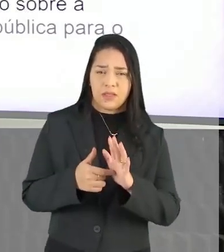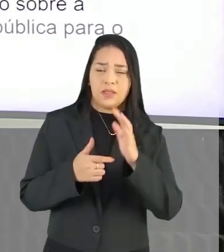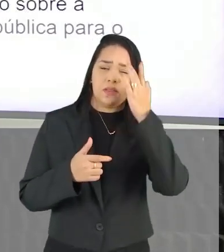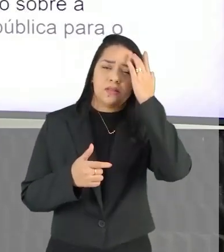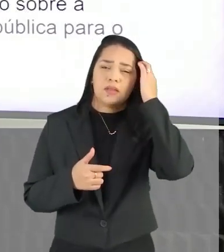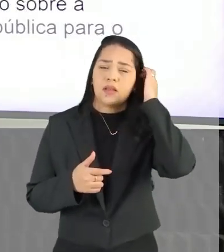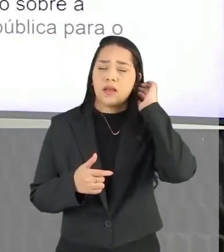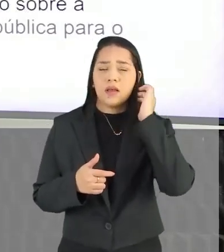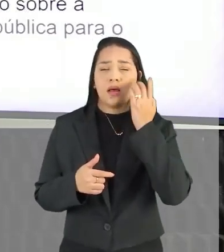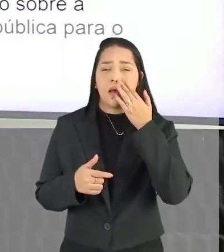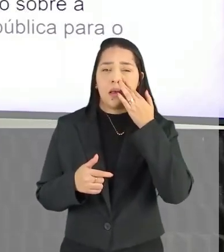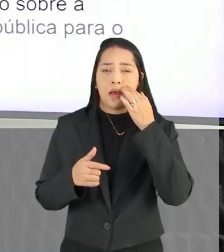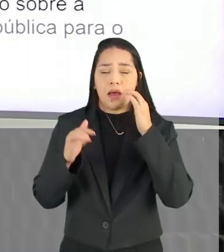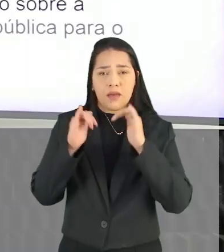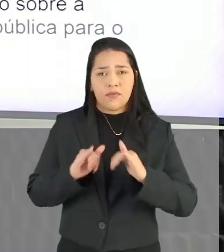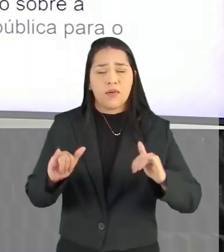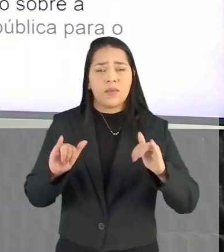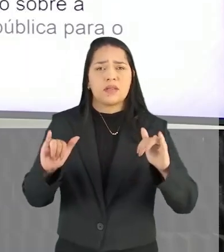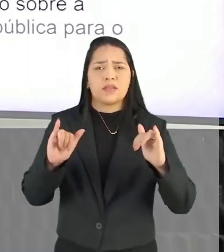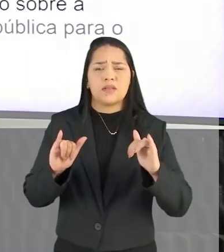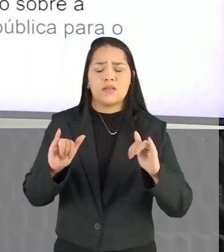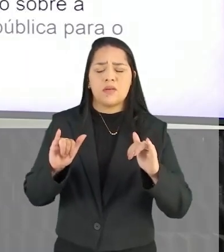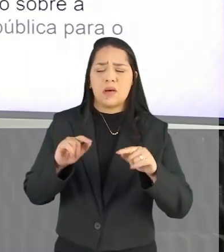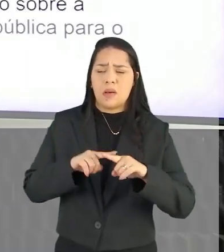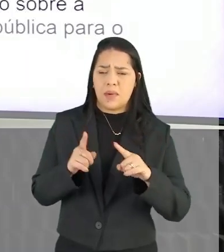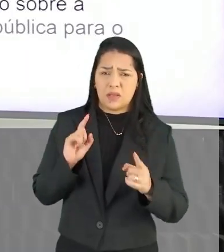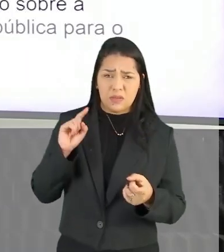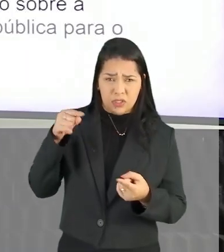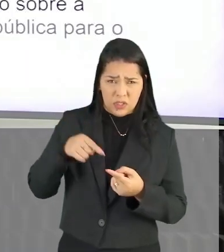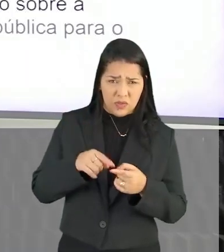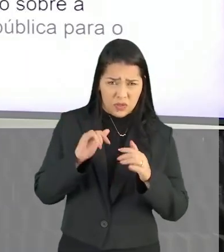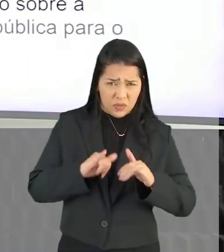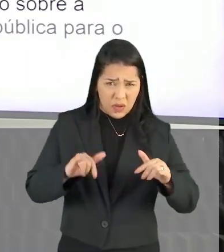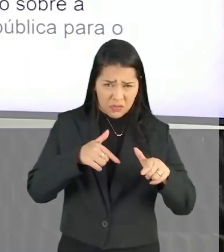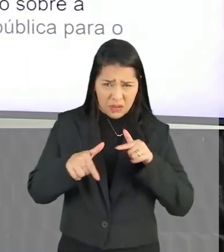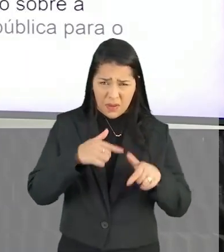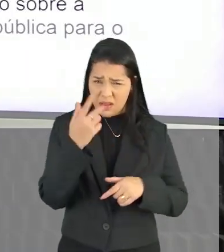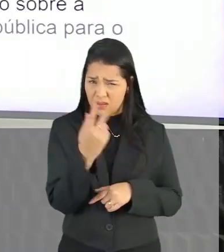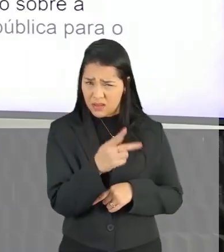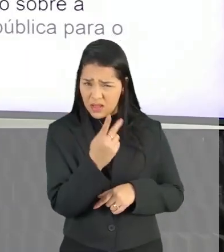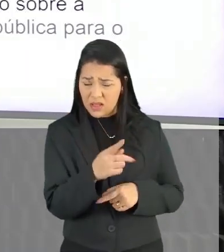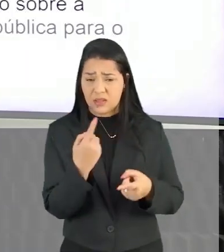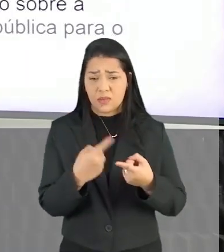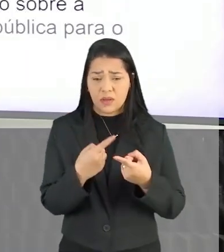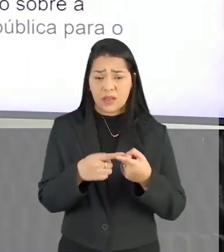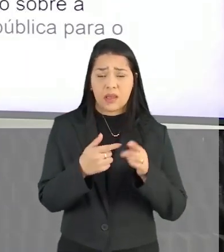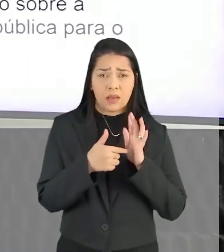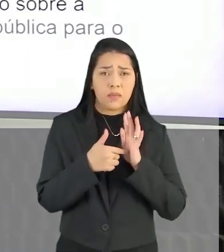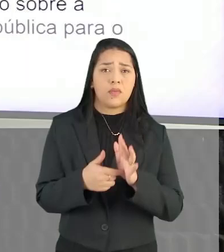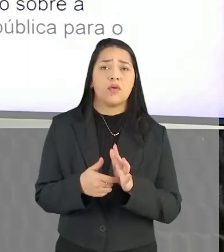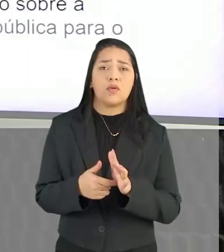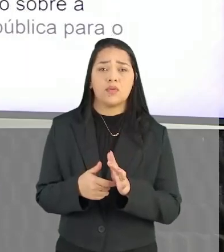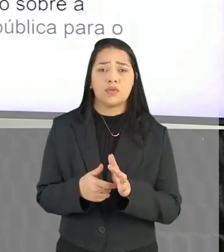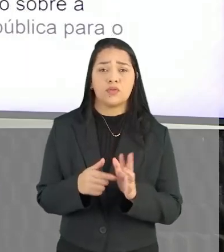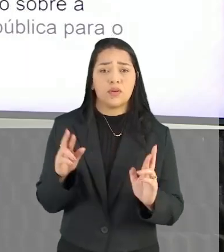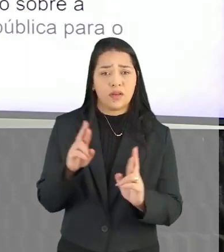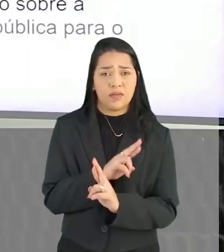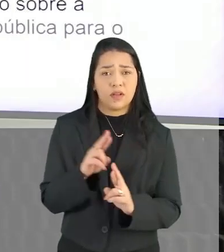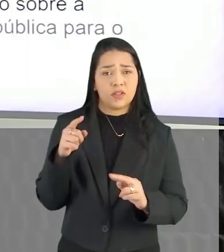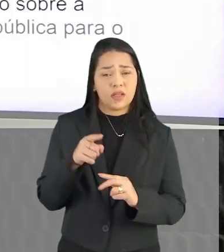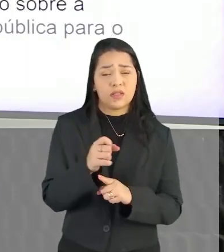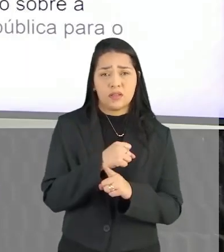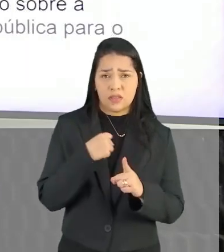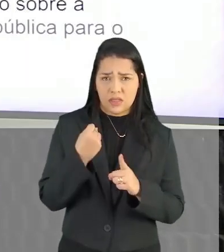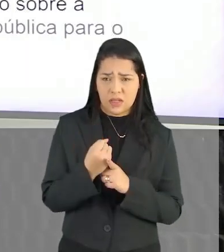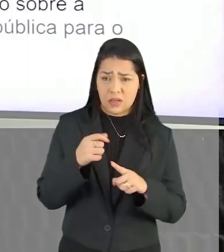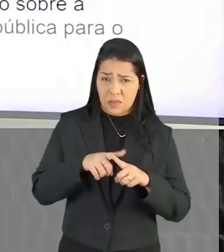referente A essa sociedade brasileira Mas será que o objetivo É divulgar o trabalho deles Porque eles mostram realmente O posicionamento Referente a essa